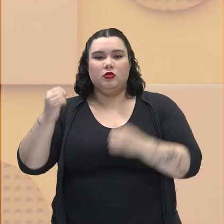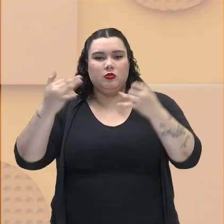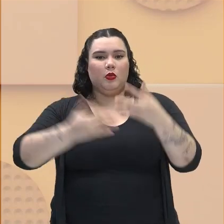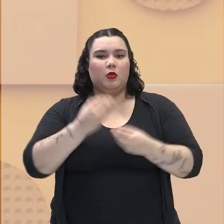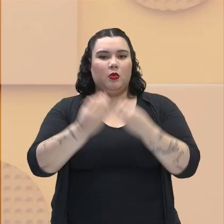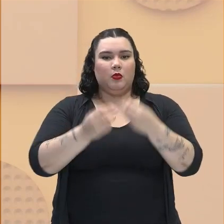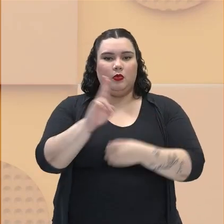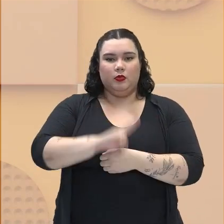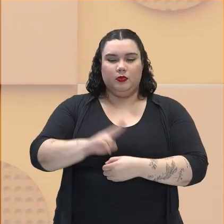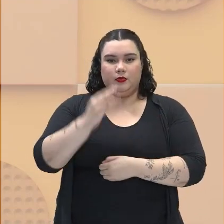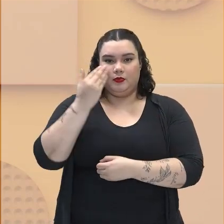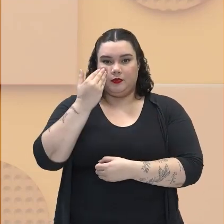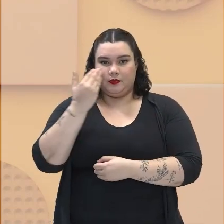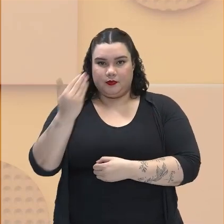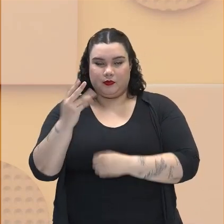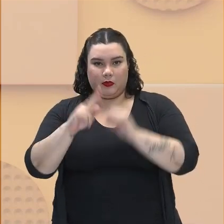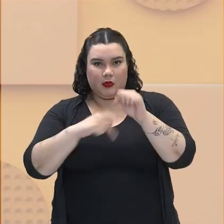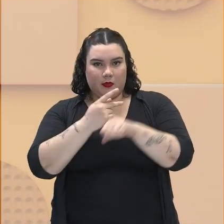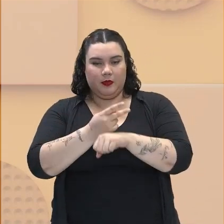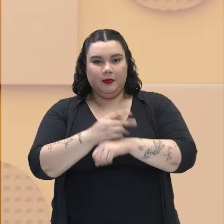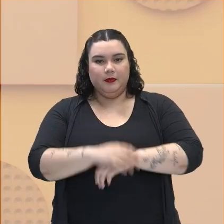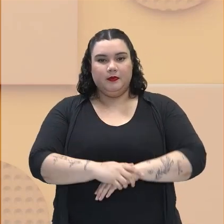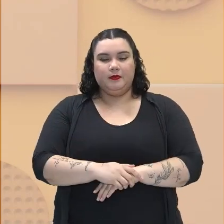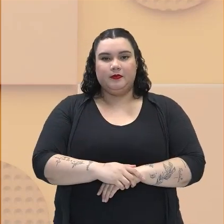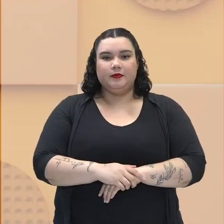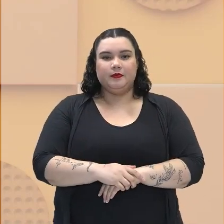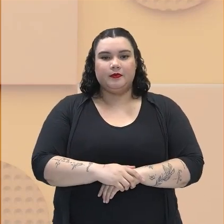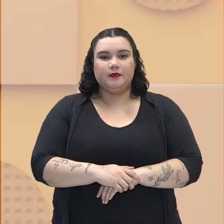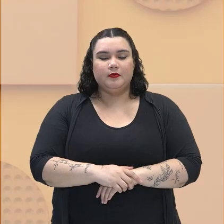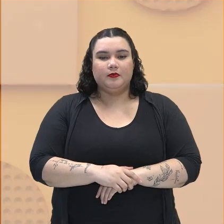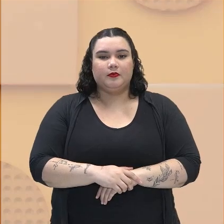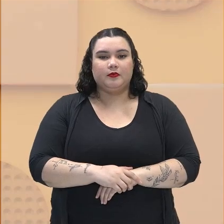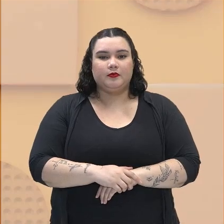obra é utilizada nesse período. Depois a gente vai para a nossa imagem. Vamos acompanhar aqui?